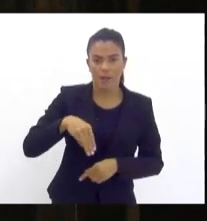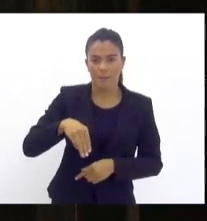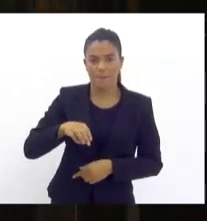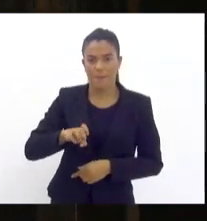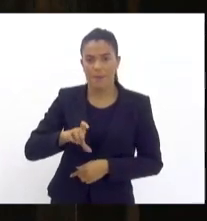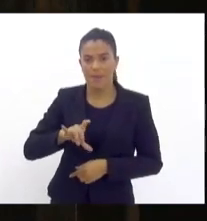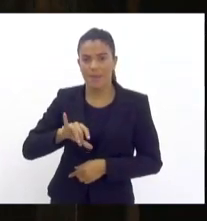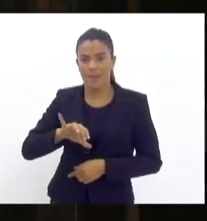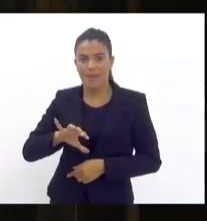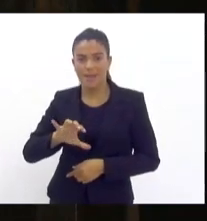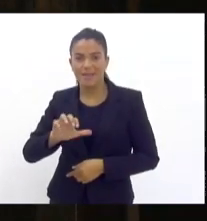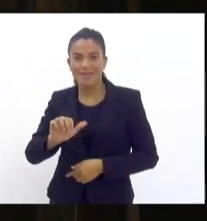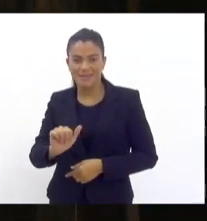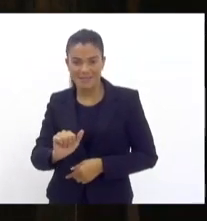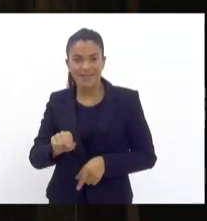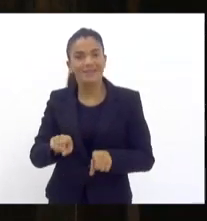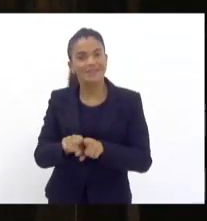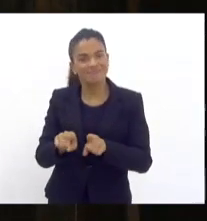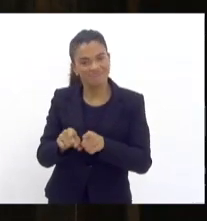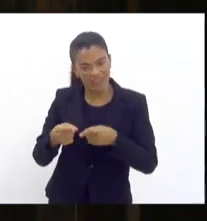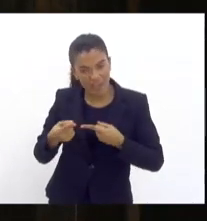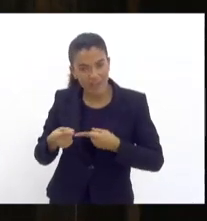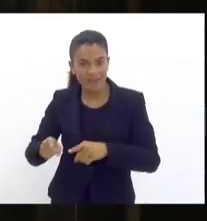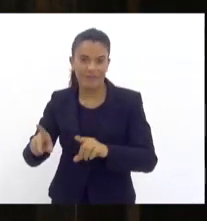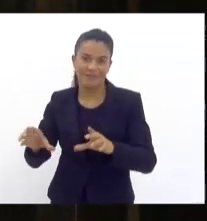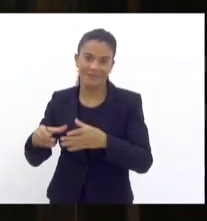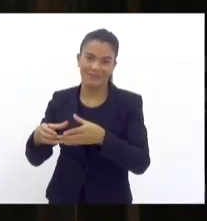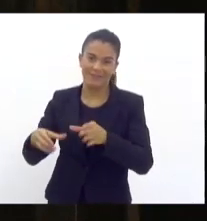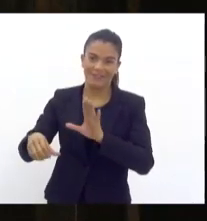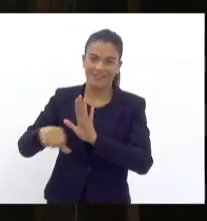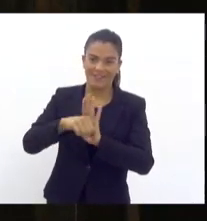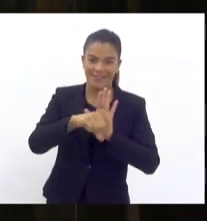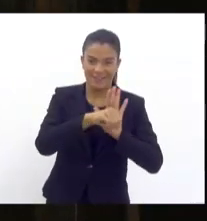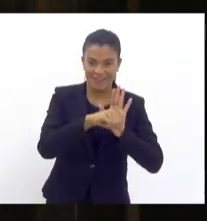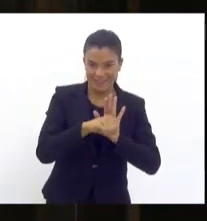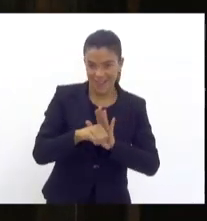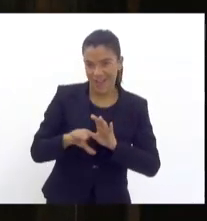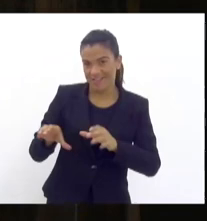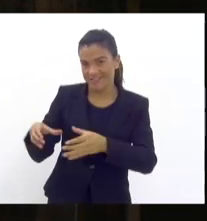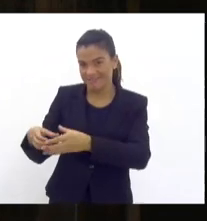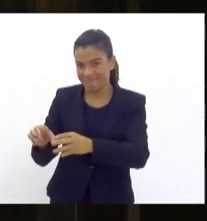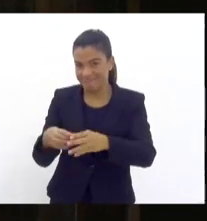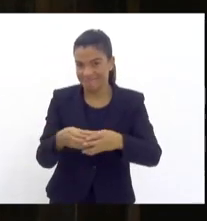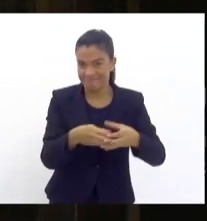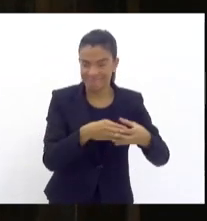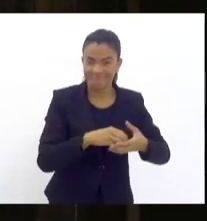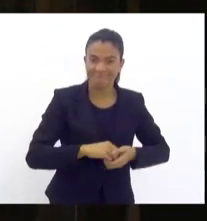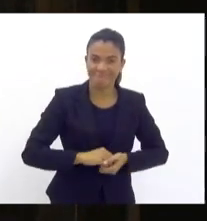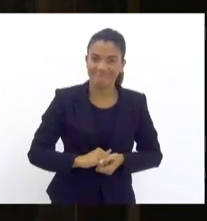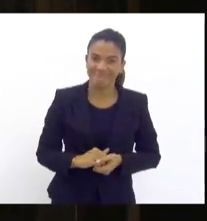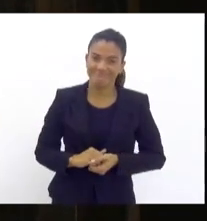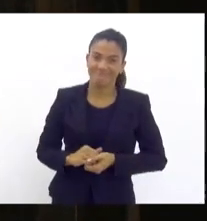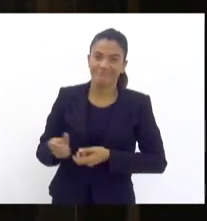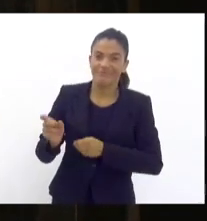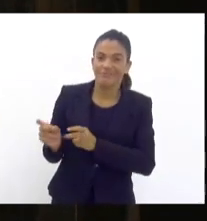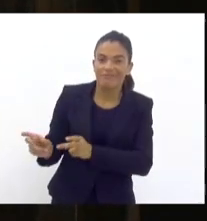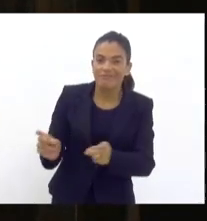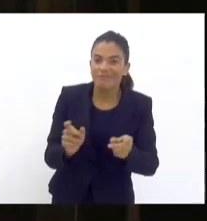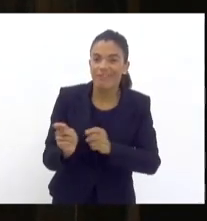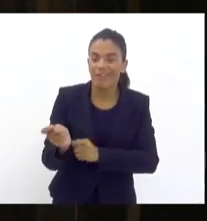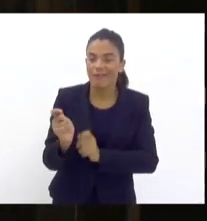contra as organizações criminosas que atuam sob a forma de narcotráfico.